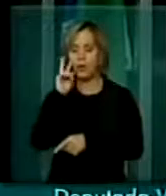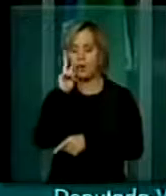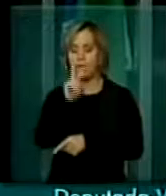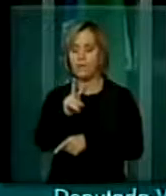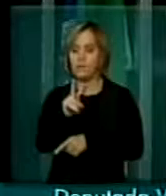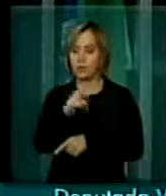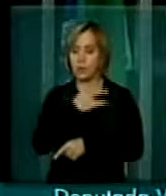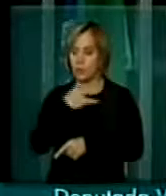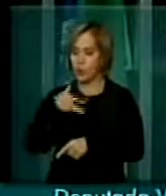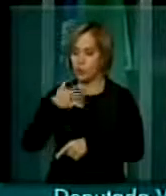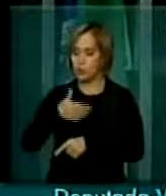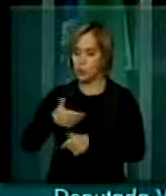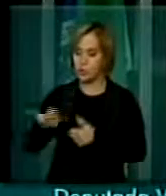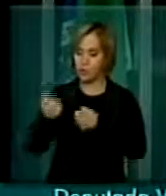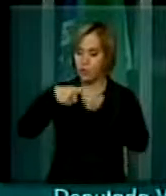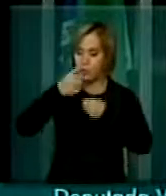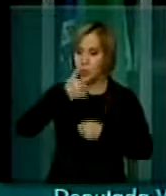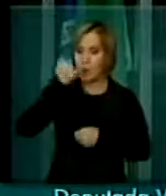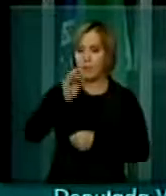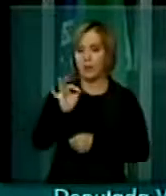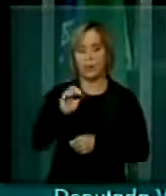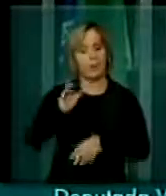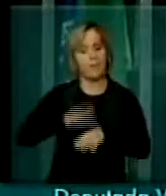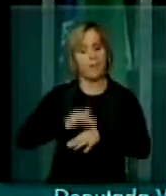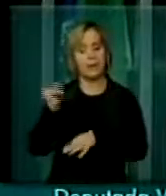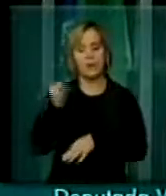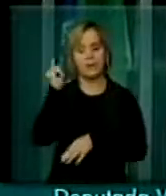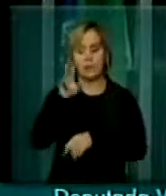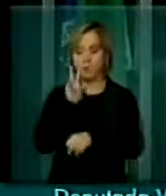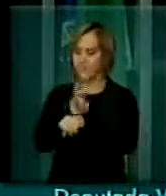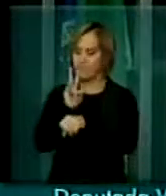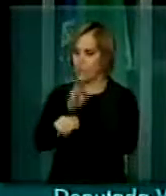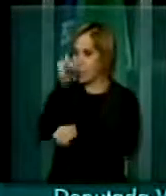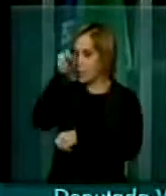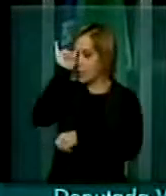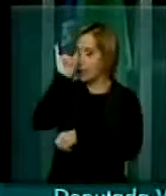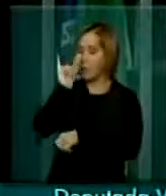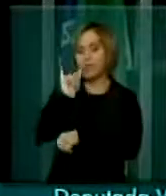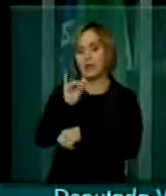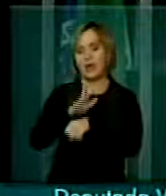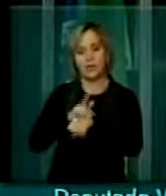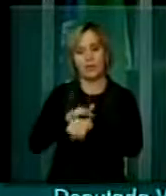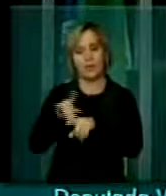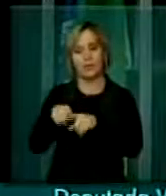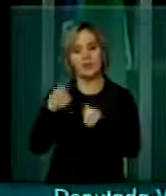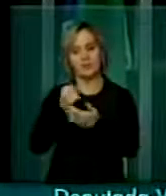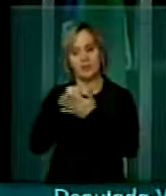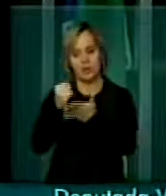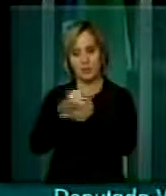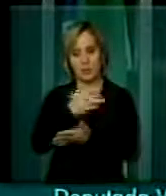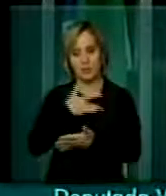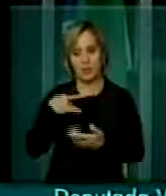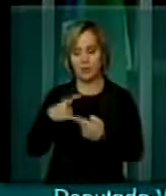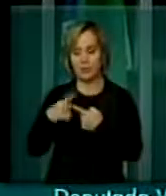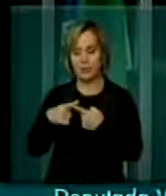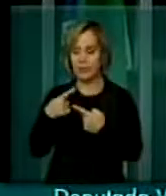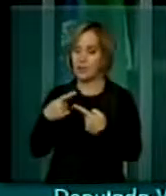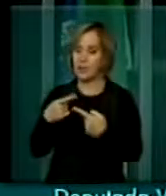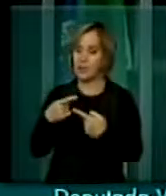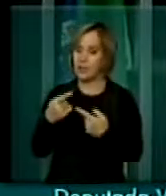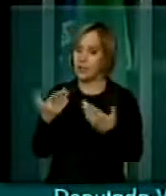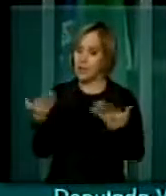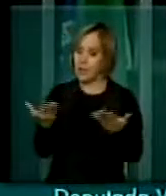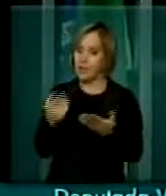recuperação da saúde. A mais importante de todas é a preventiva, e a redução da jornada de trabalho previne